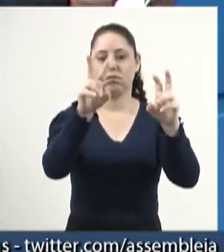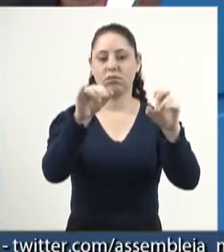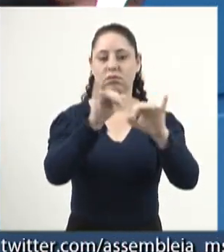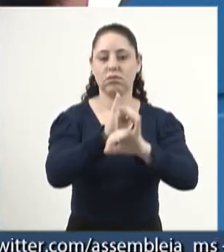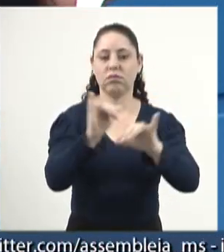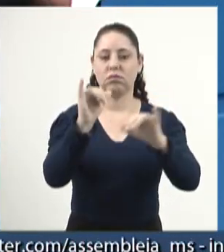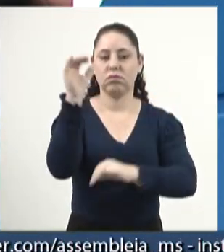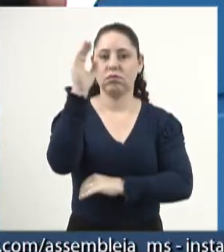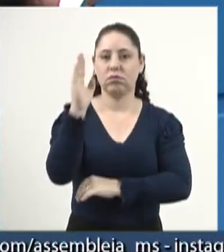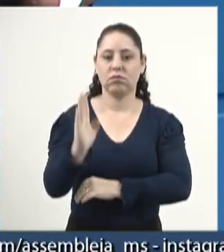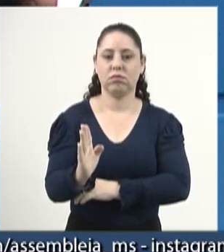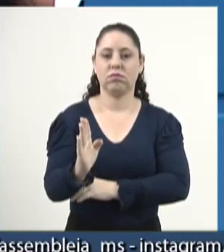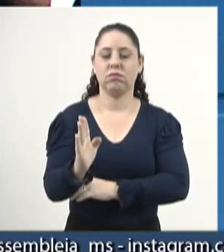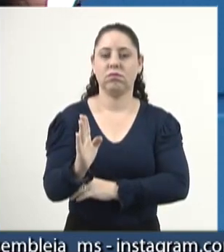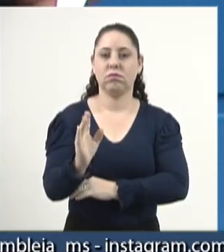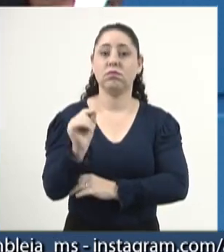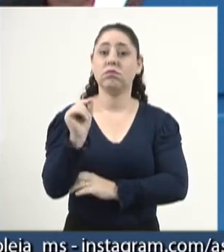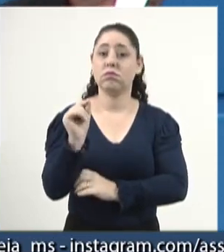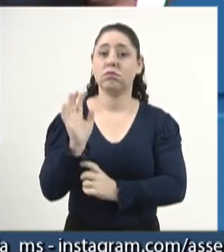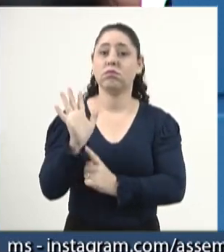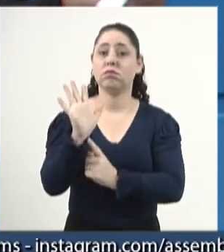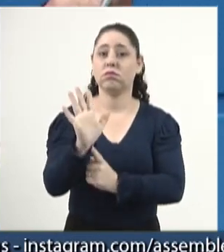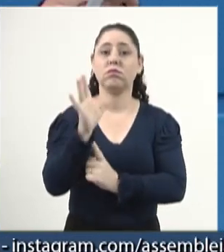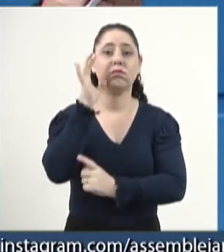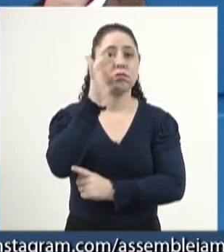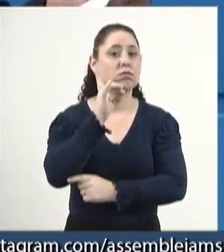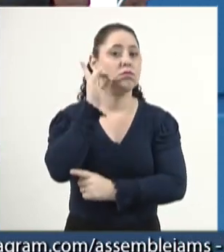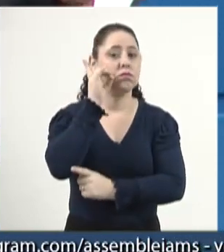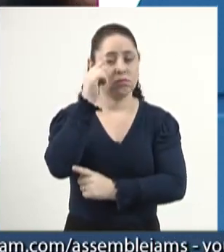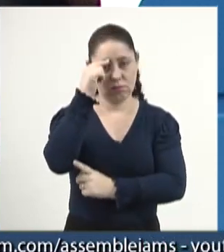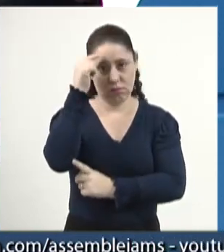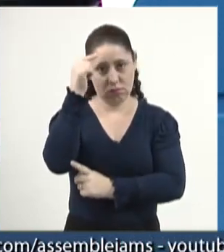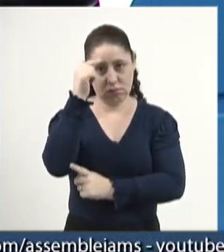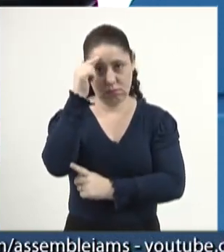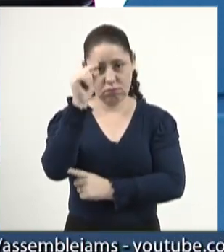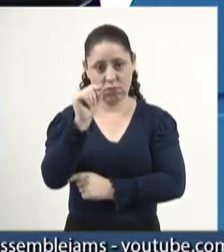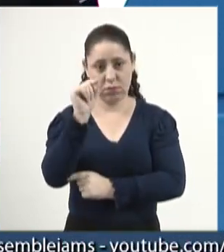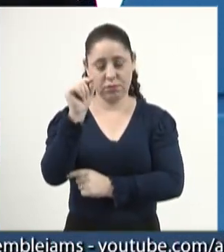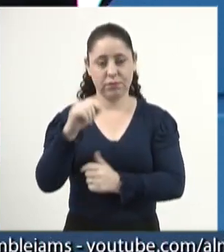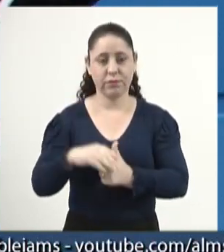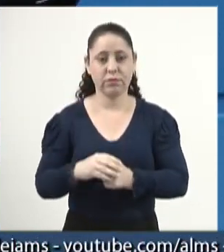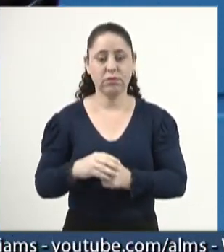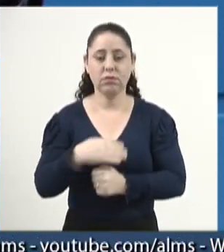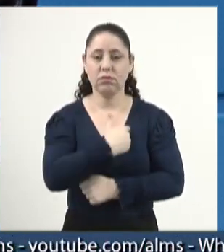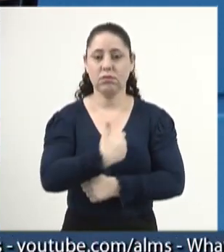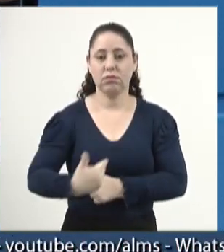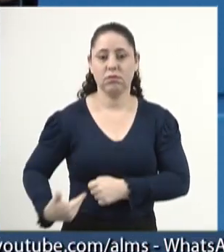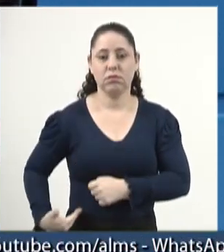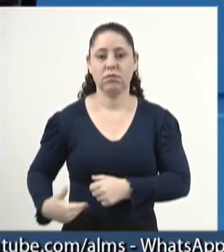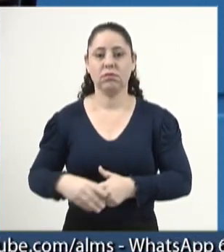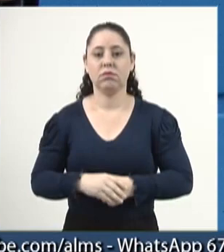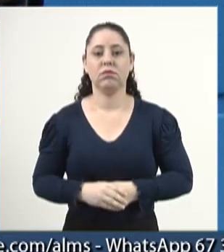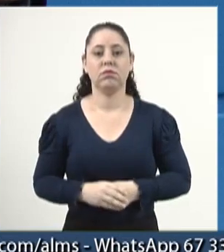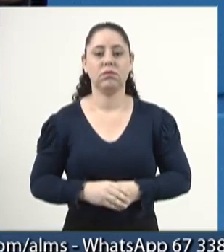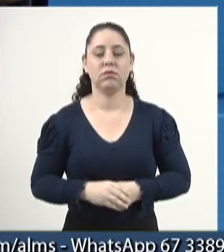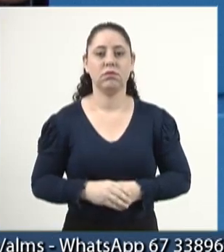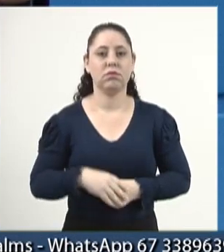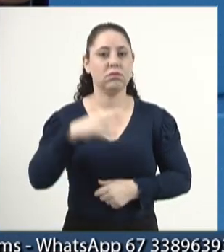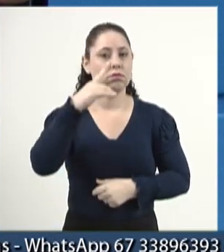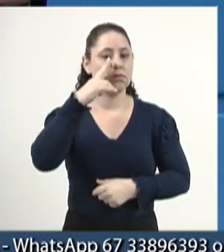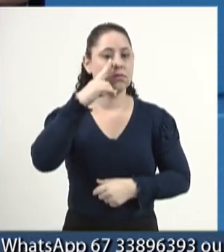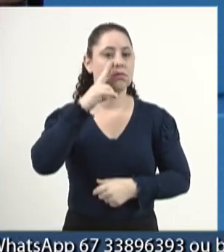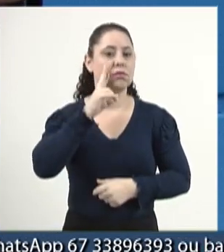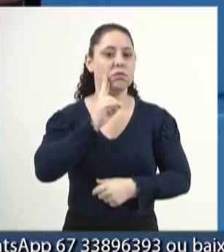imprensa nacional que mostra, deputado José Teixeira, ao governador Eduardo,